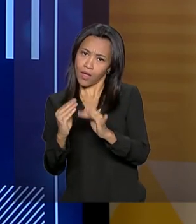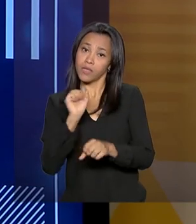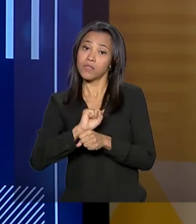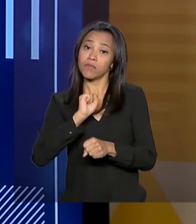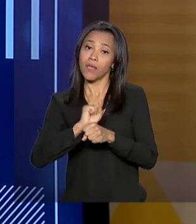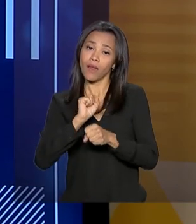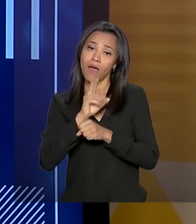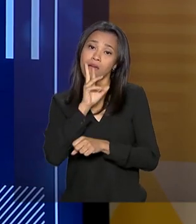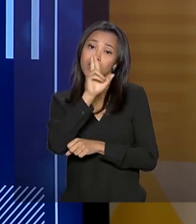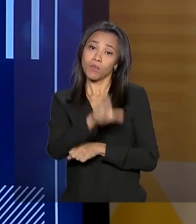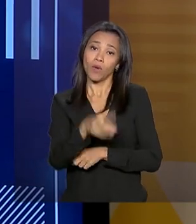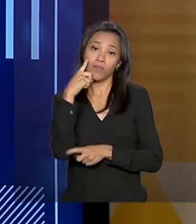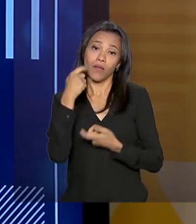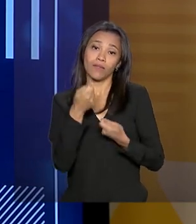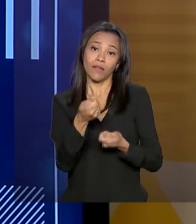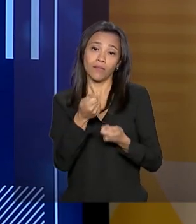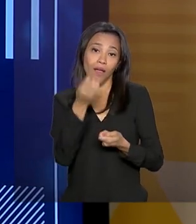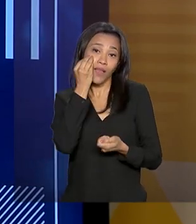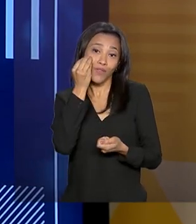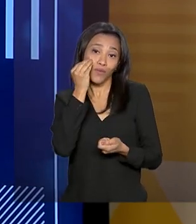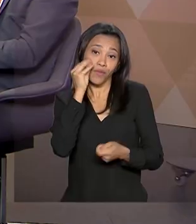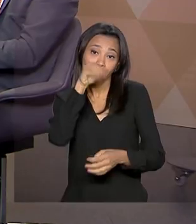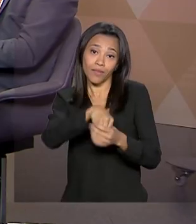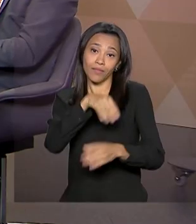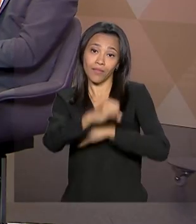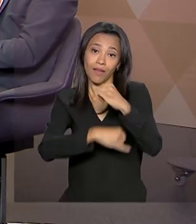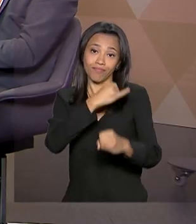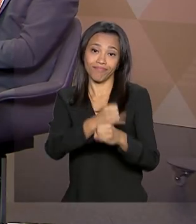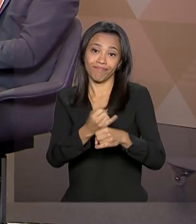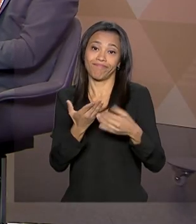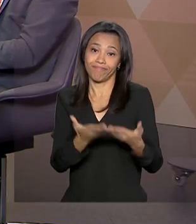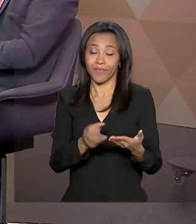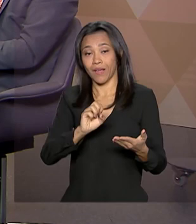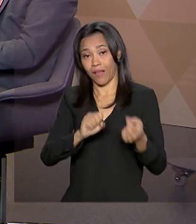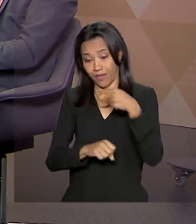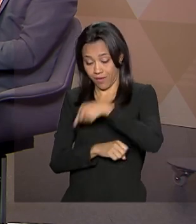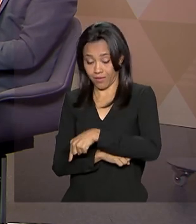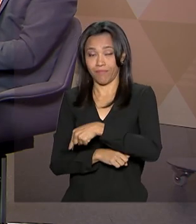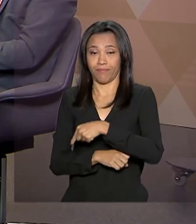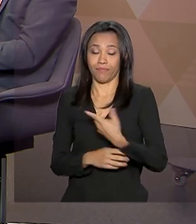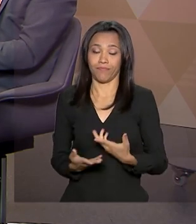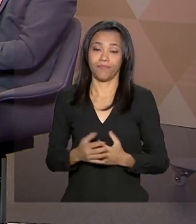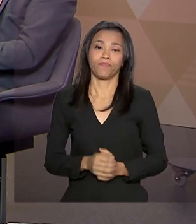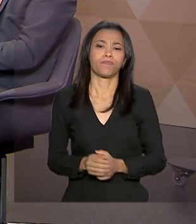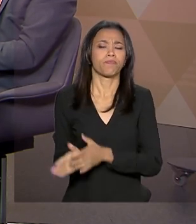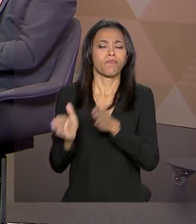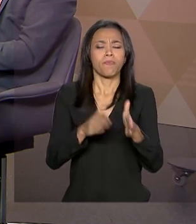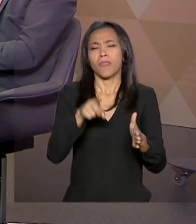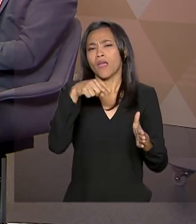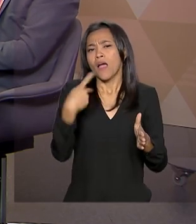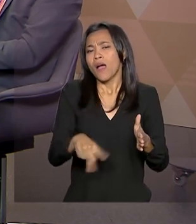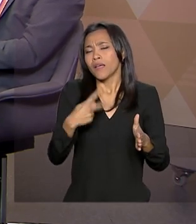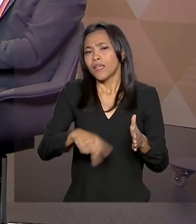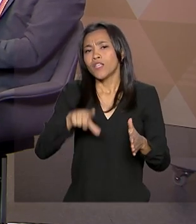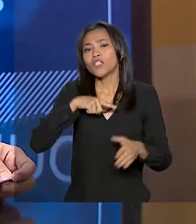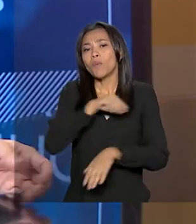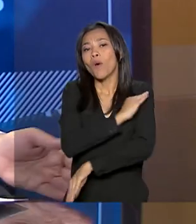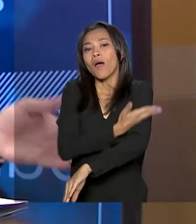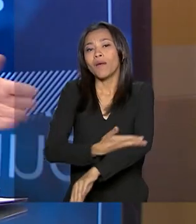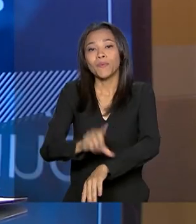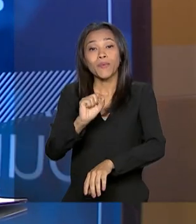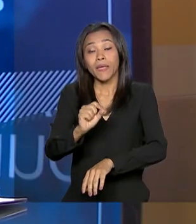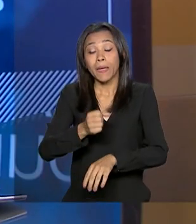processo, tentar resolver pela plataforma do consumidor.gov.br. Aqui uma característica do Brasil em pauta é trazer